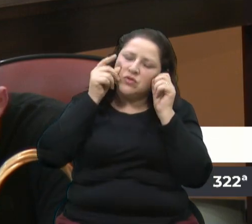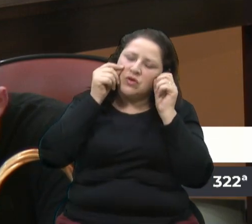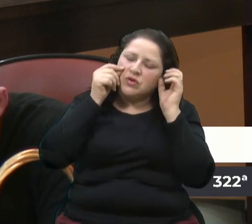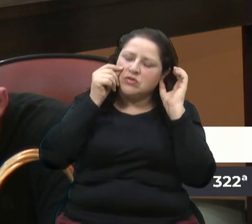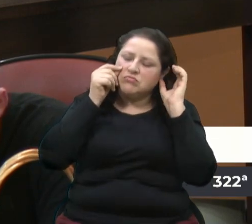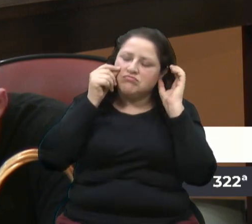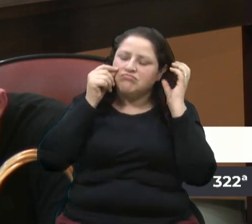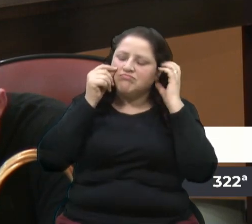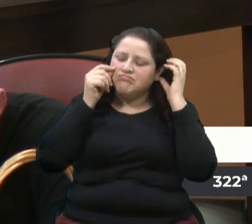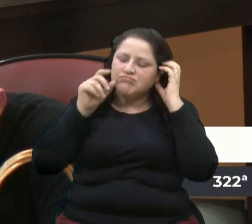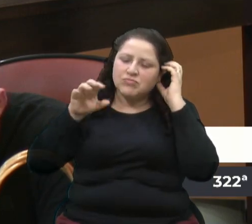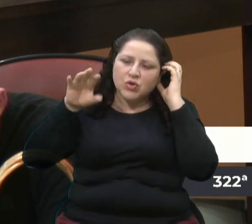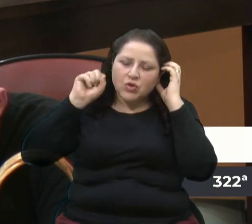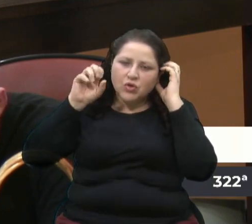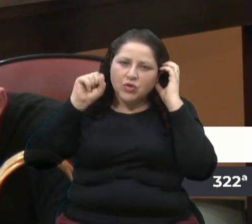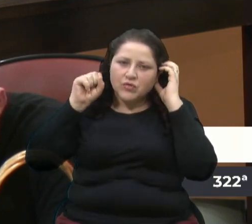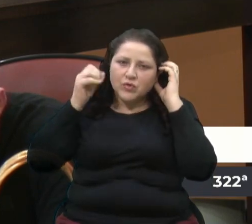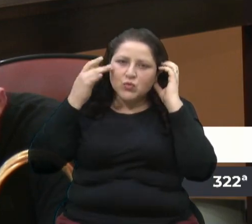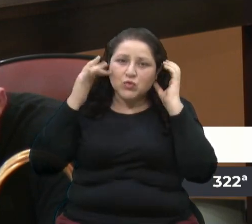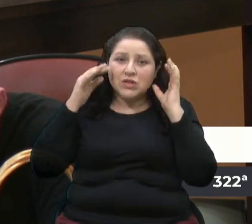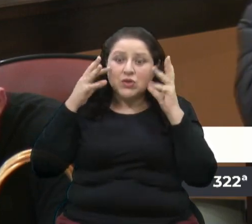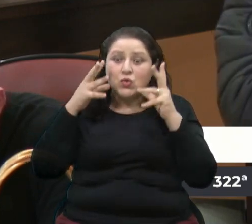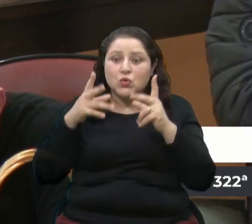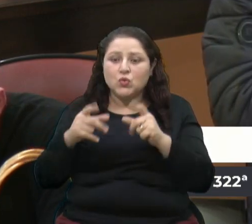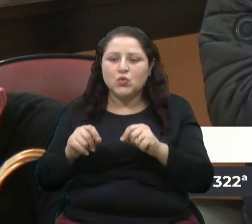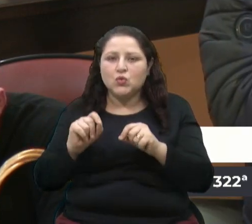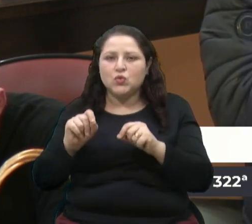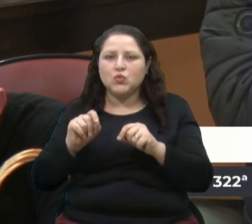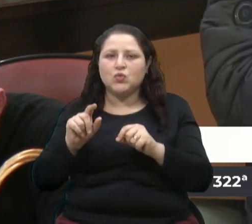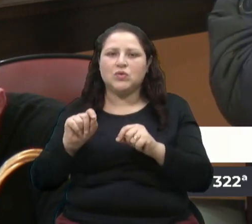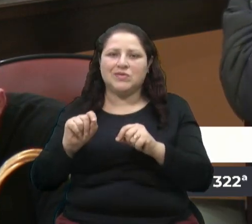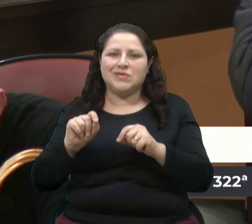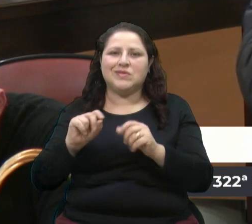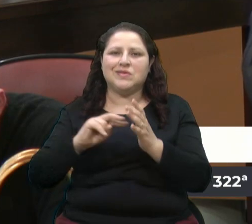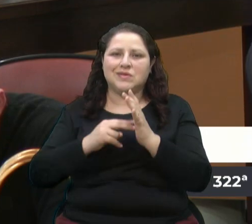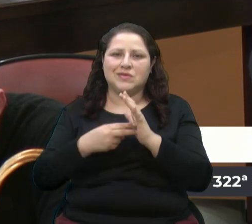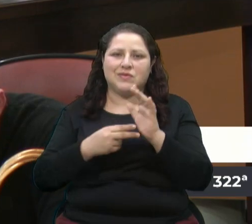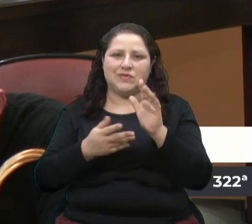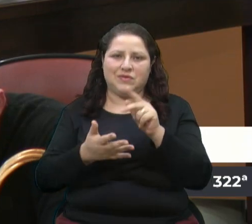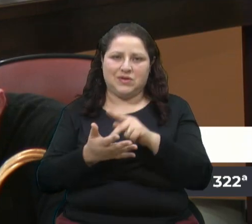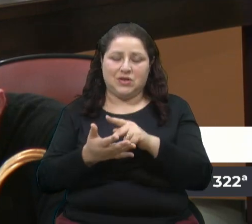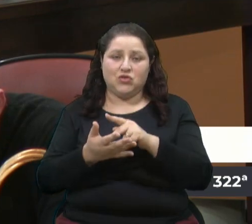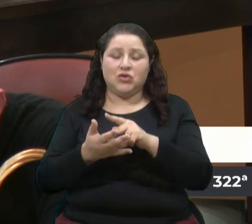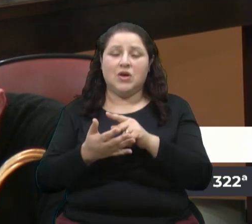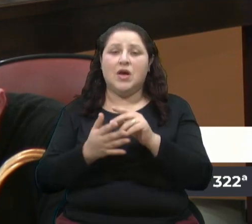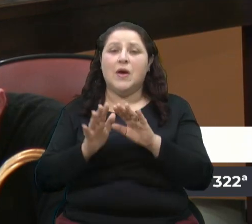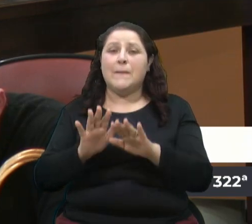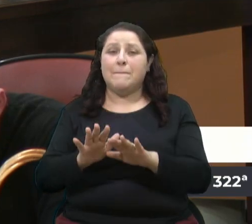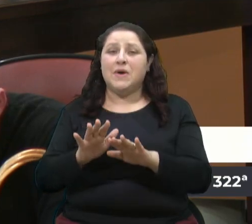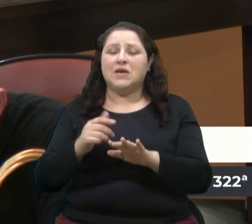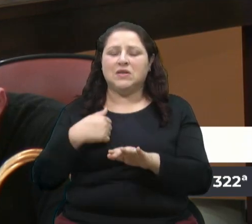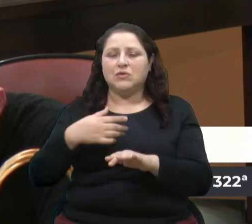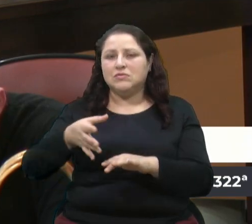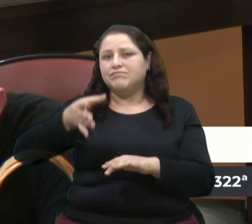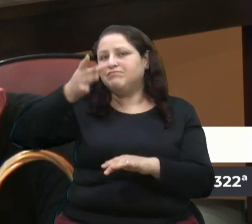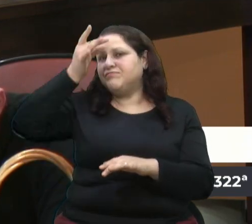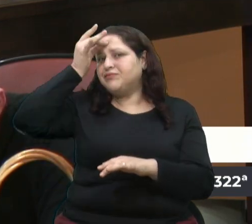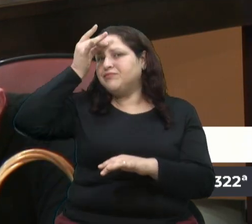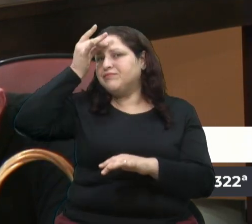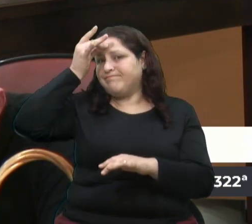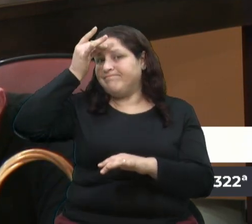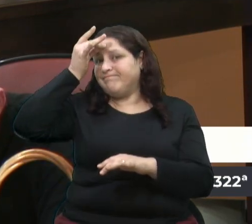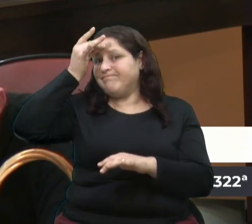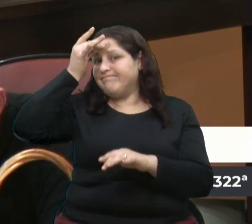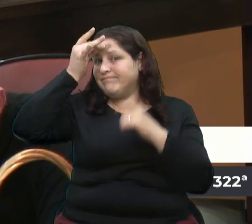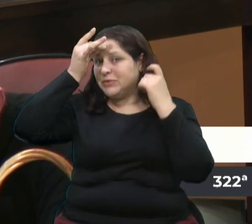ouve e não sabe tudo o que é verdadeiro, professor. Mas tem uma coisa que eu gravei muito e que